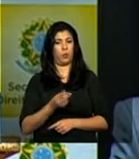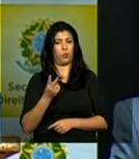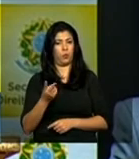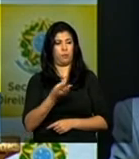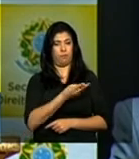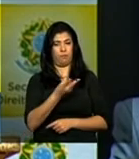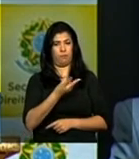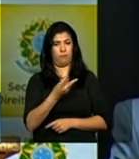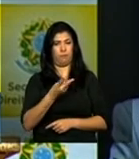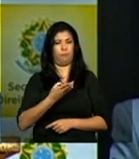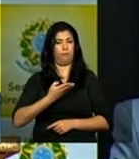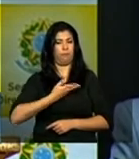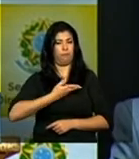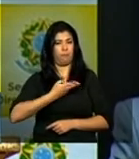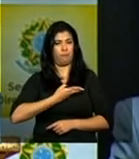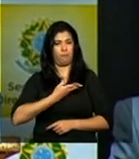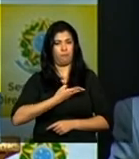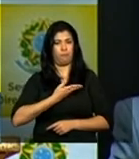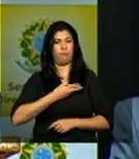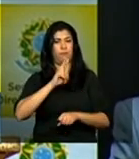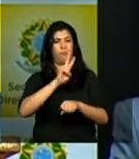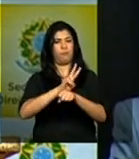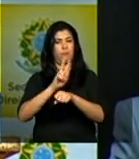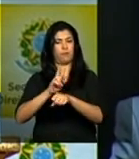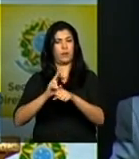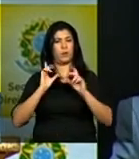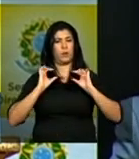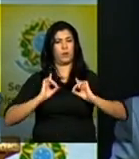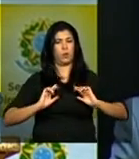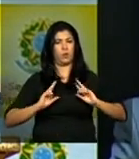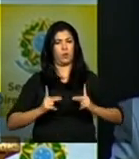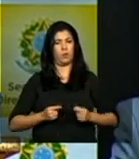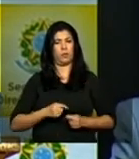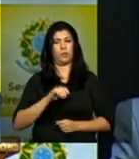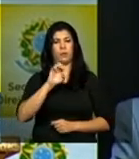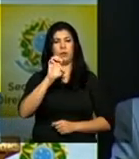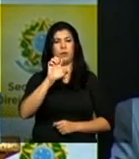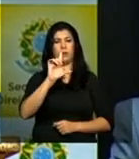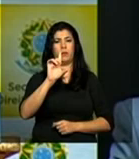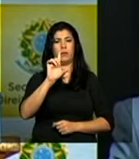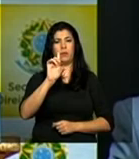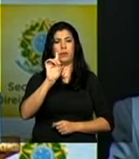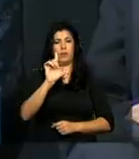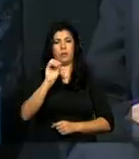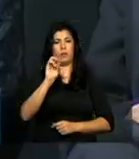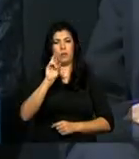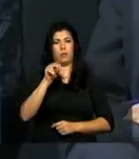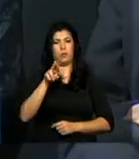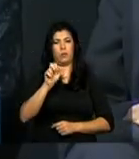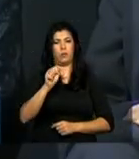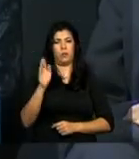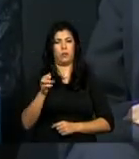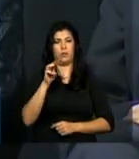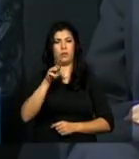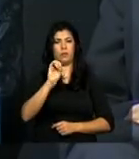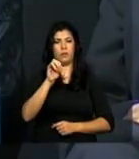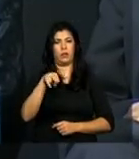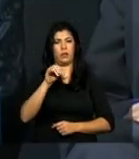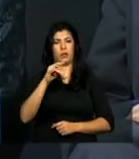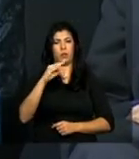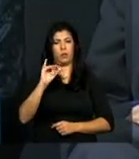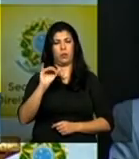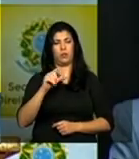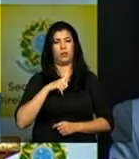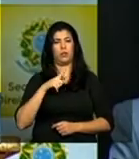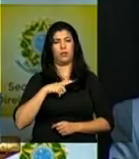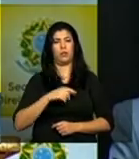área de defesa de direitos humanos que é a Eleonora Menicute das políticas para as mulheres e a